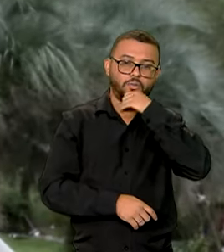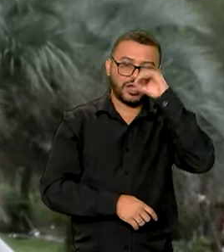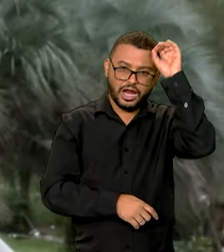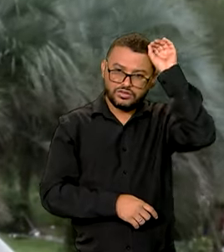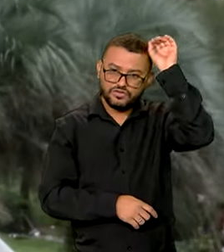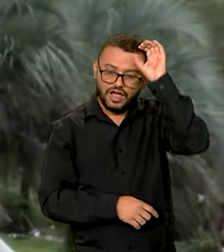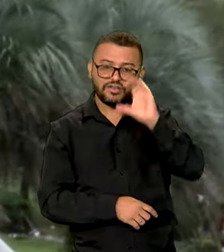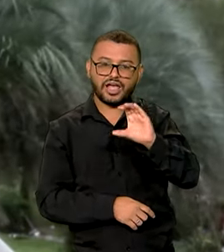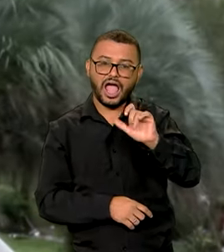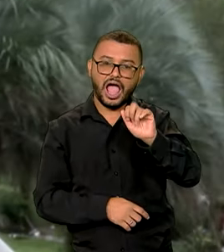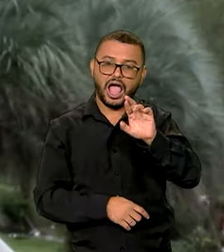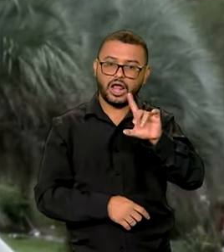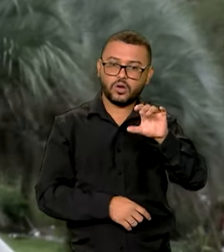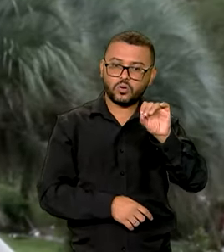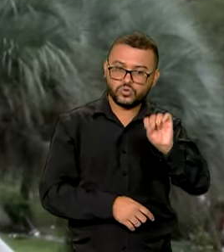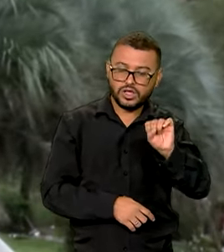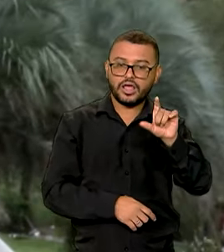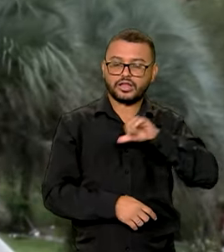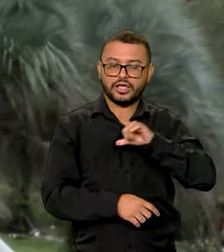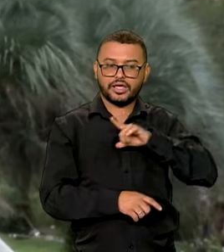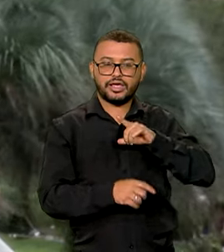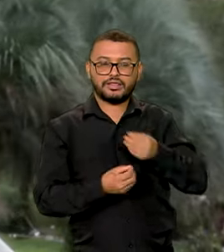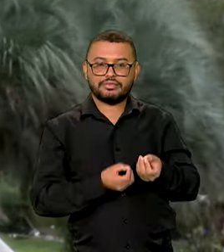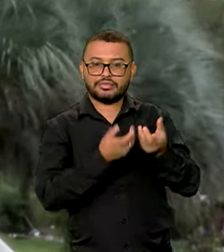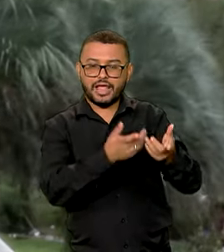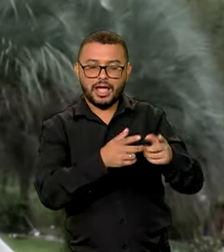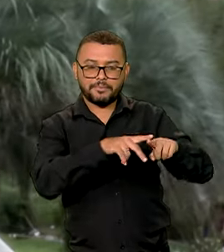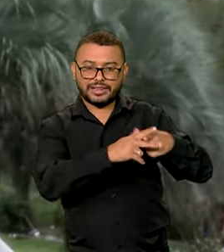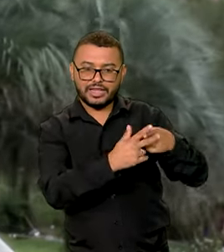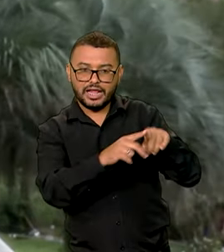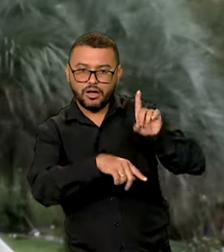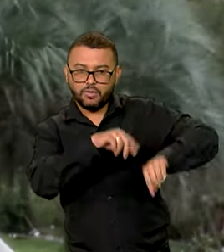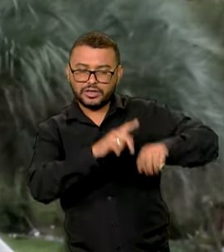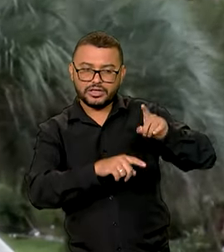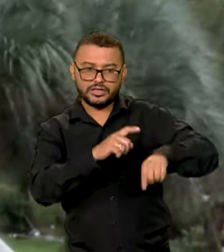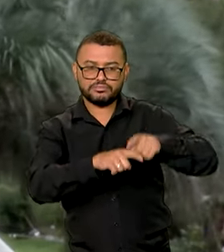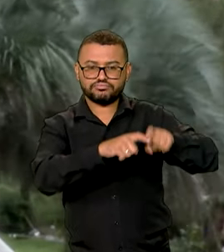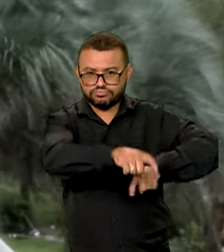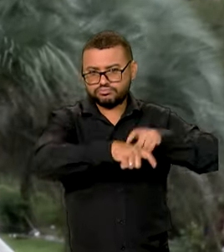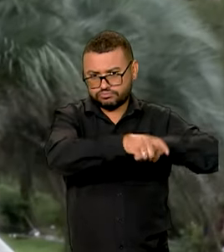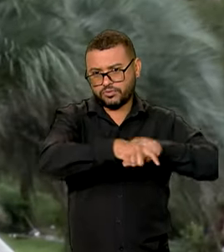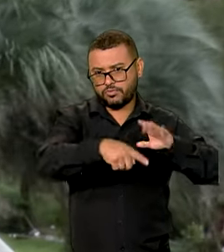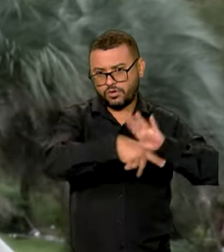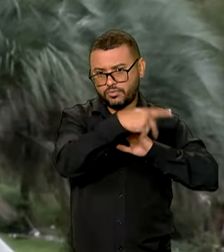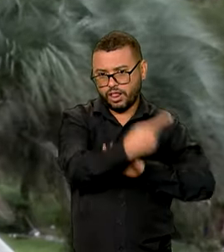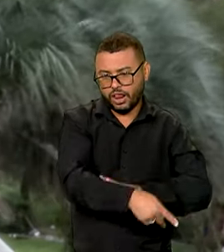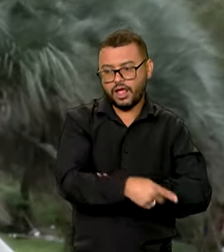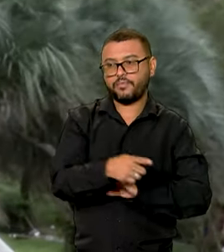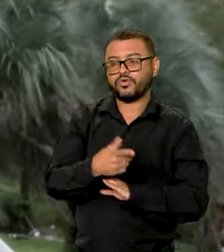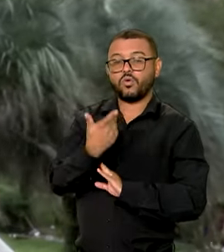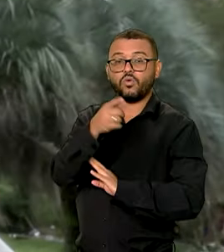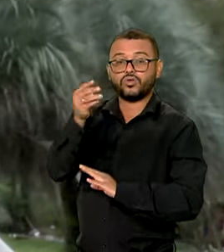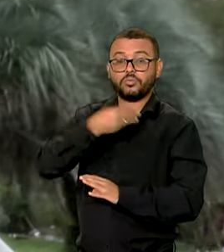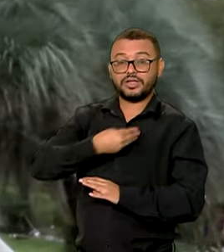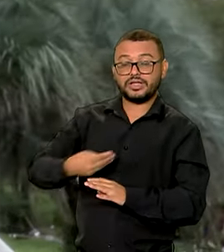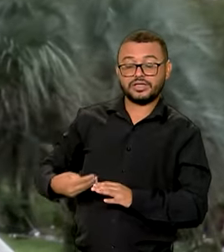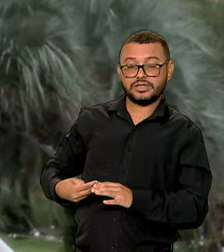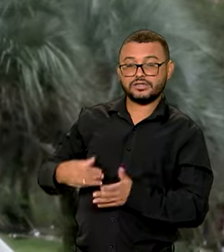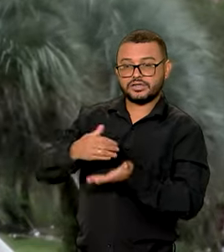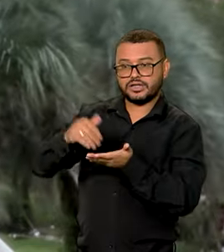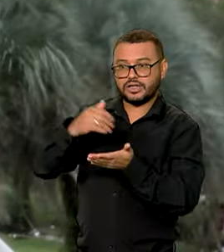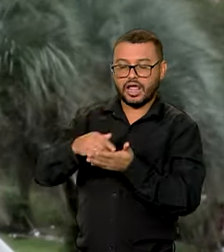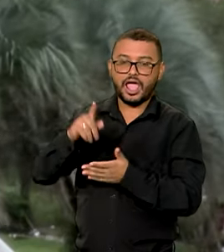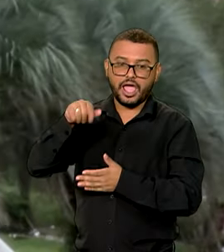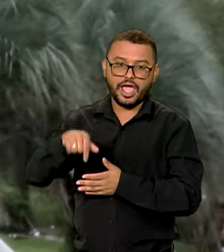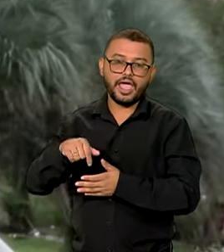entregar máquinas agrícolas e inaugurar um escritório itinerante em Santa Cruz do Sul. Já os ministros da Secretaria-Geral, Márcio